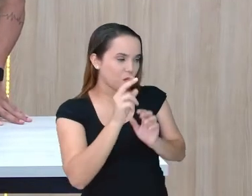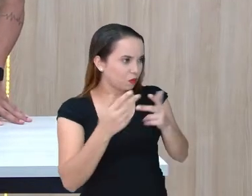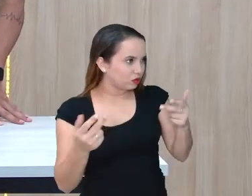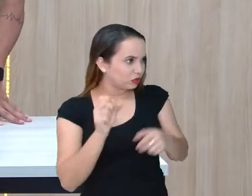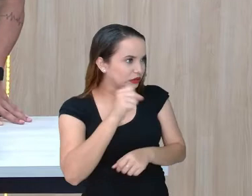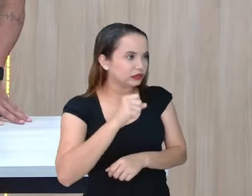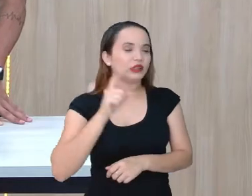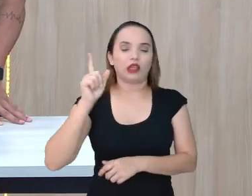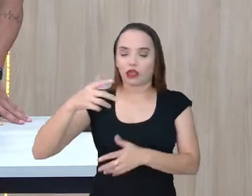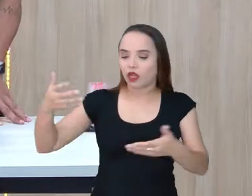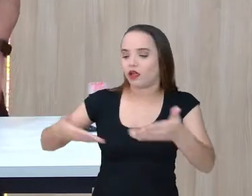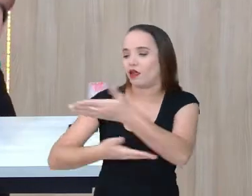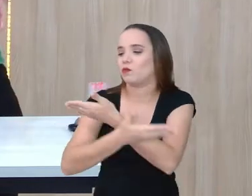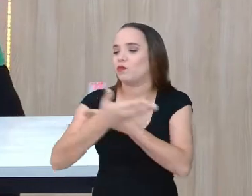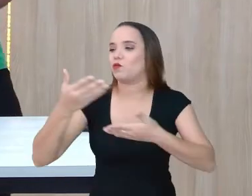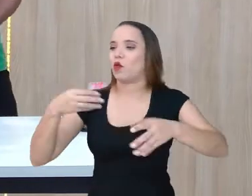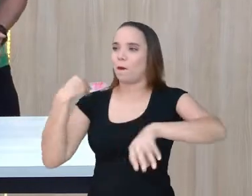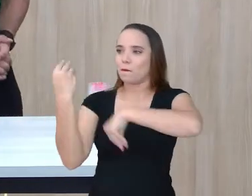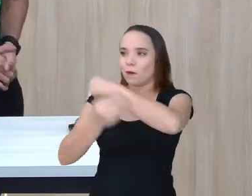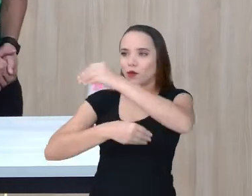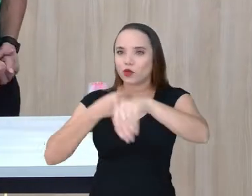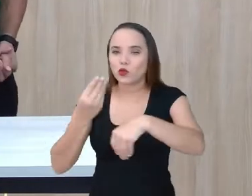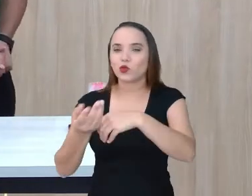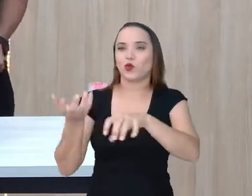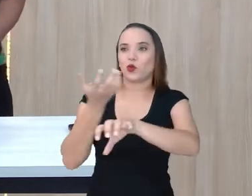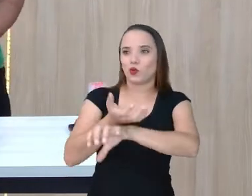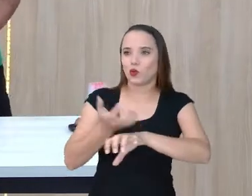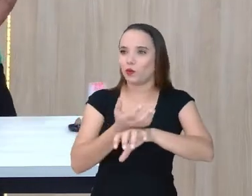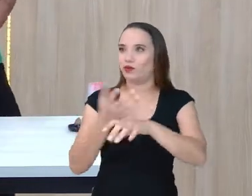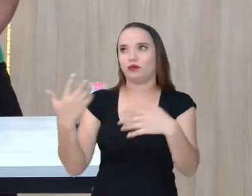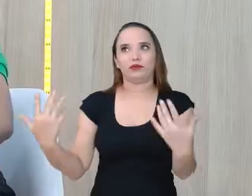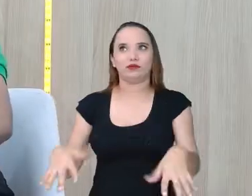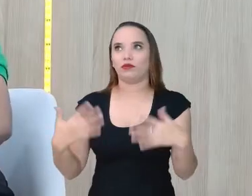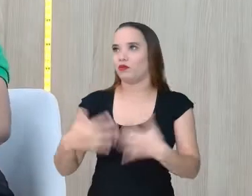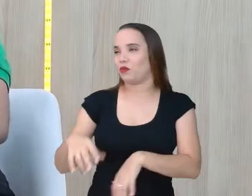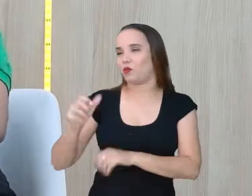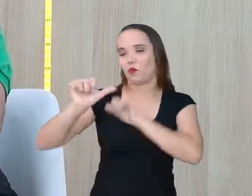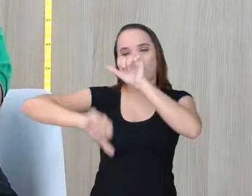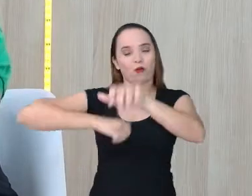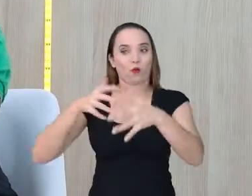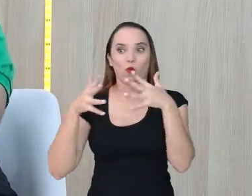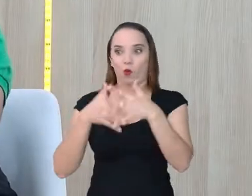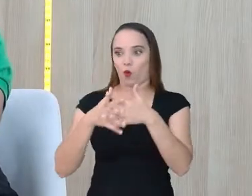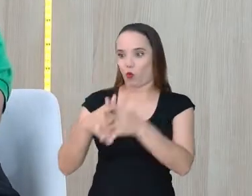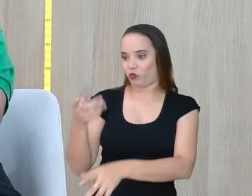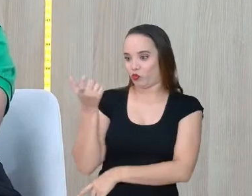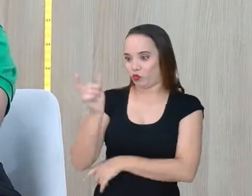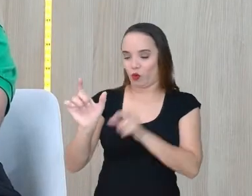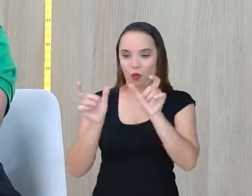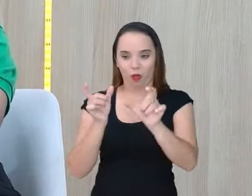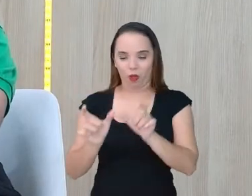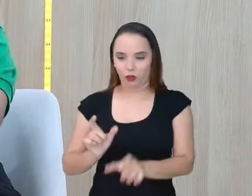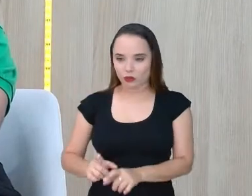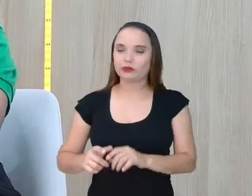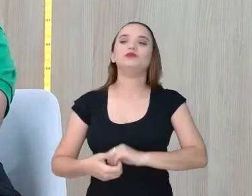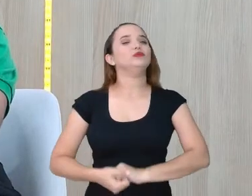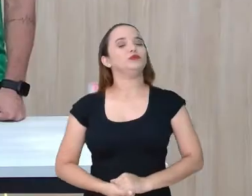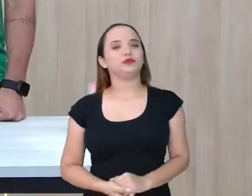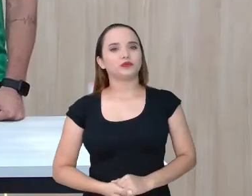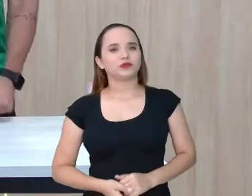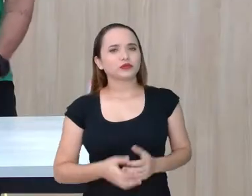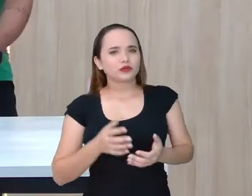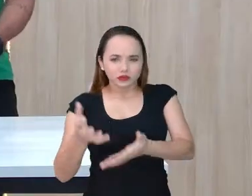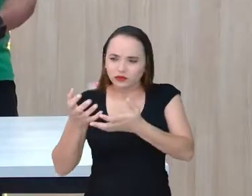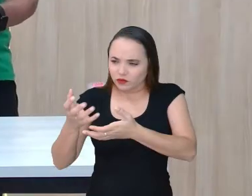Interdisciplinaridade. Intertextualidade. A professora de português já louca aqui nas referências. Puxando, puxando aí para o português já. à ajuda para